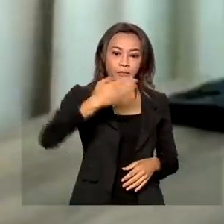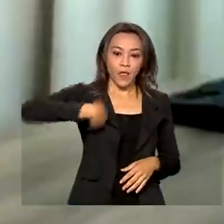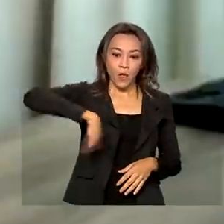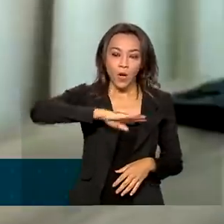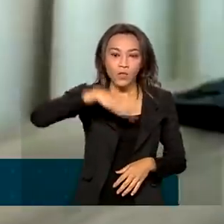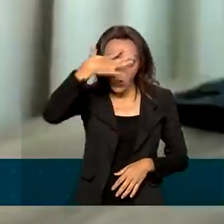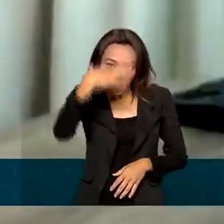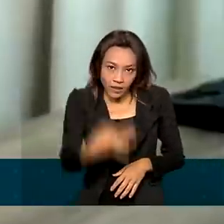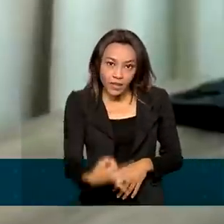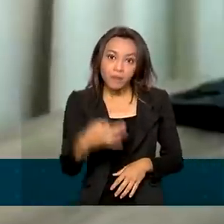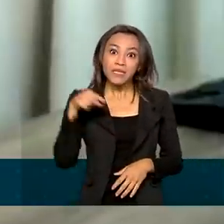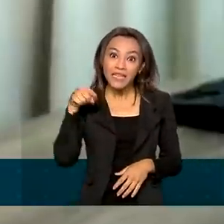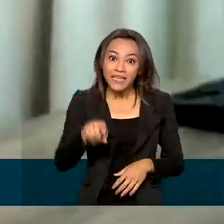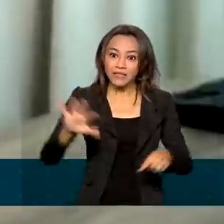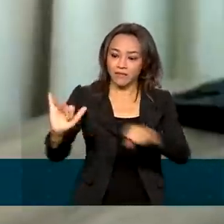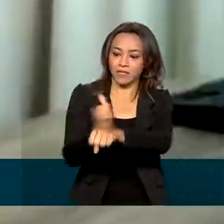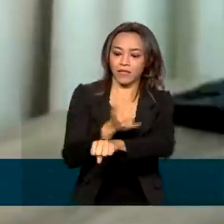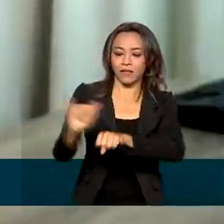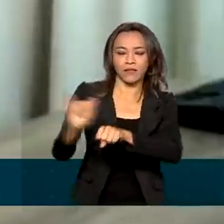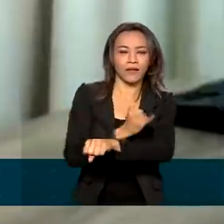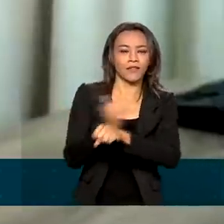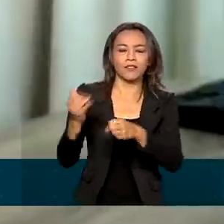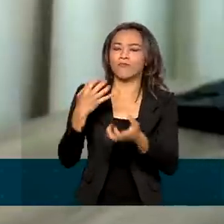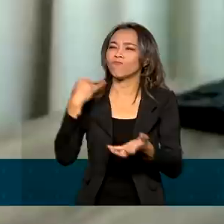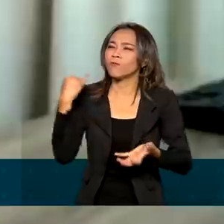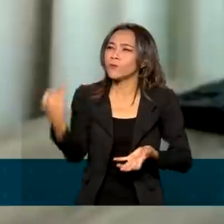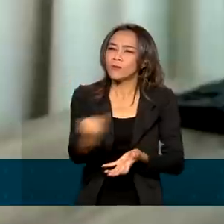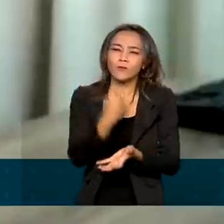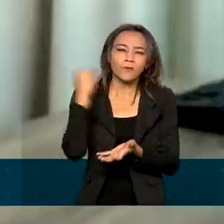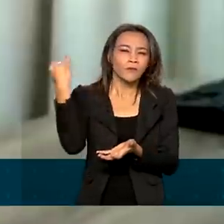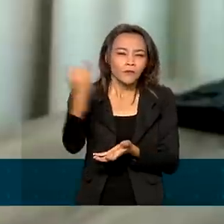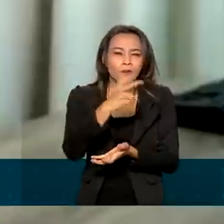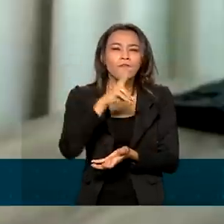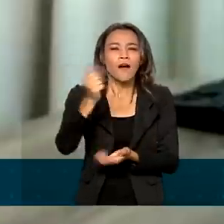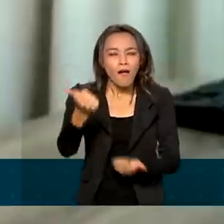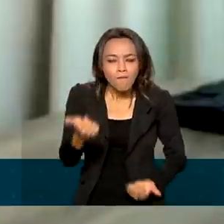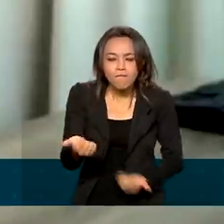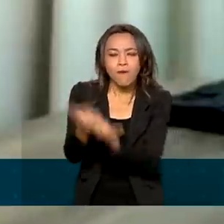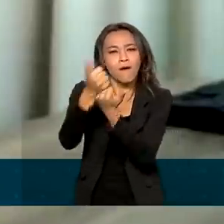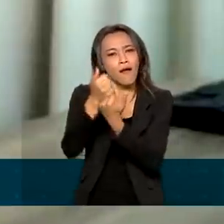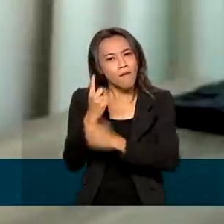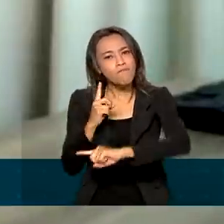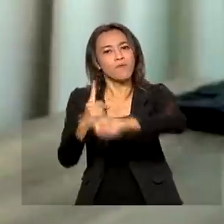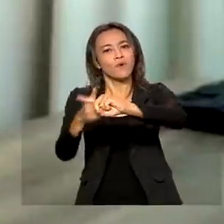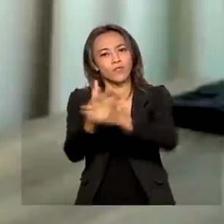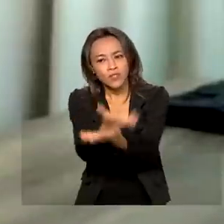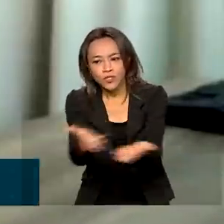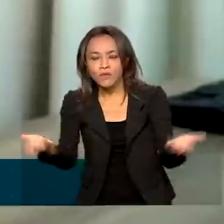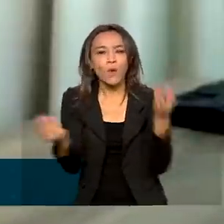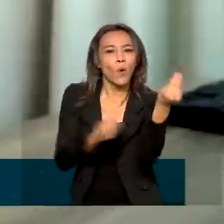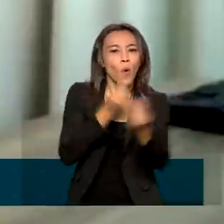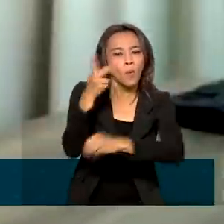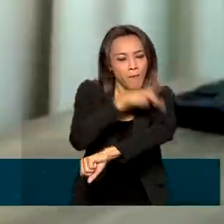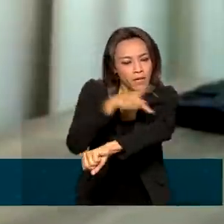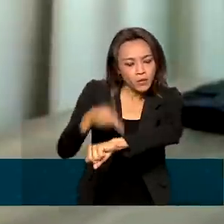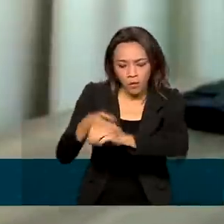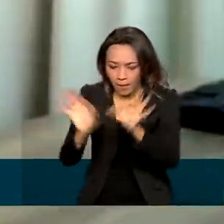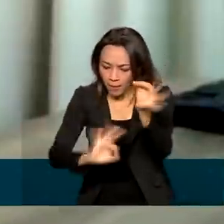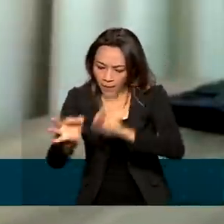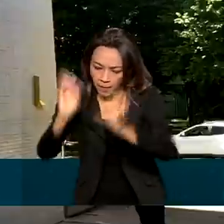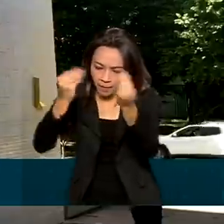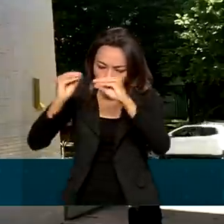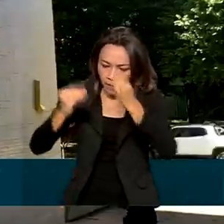será uma ferramenta valiosa que irá contribuir positivamente com o fazer pedagógico voltado à